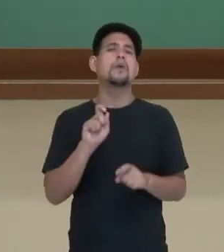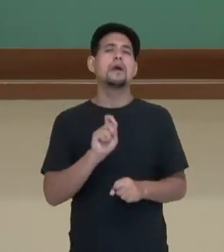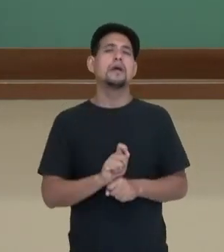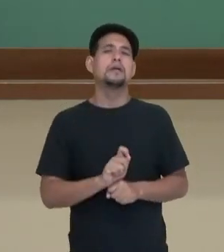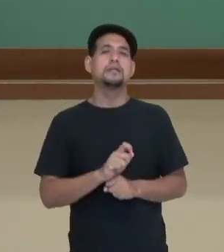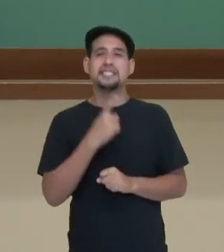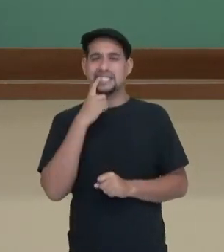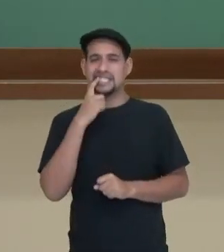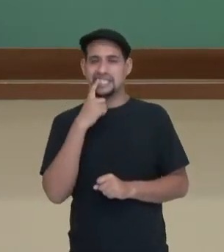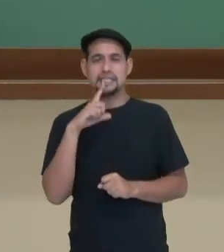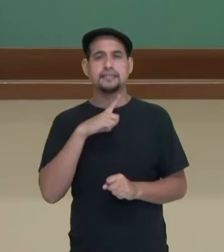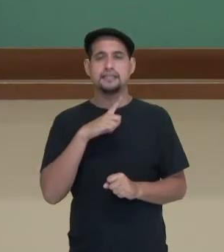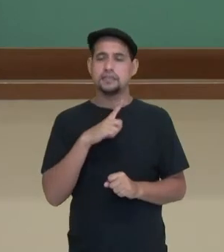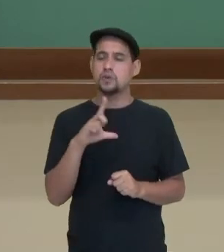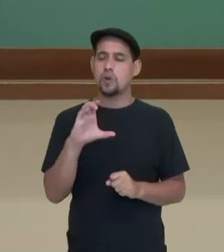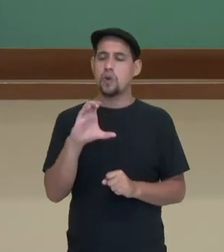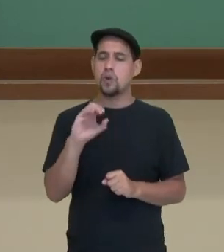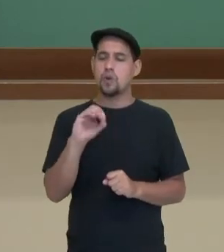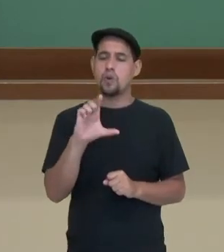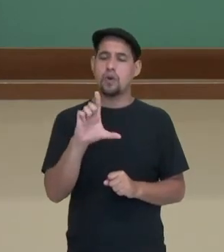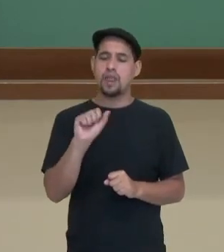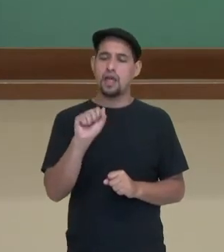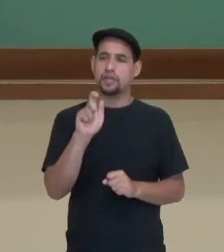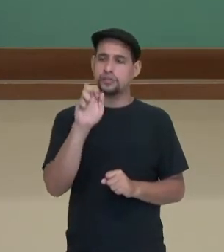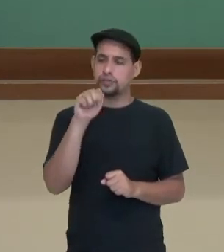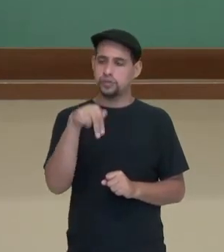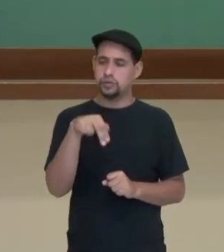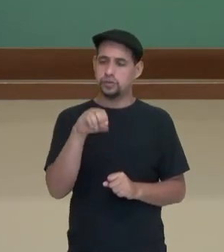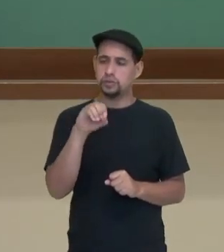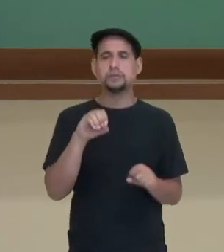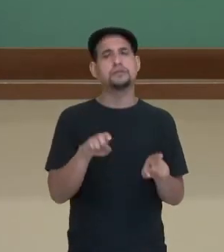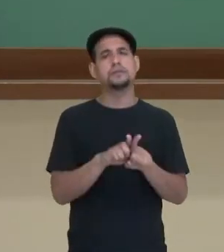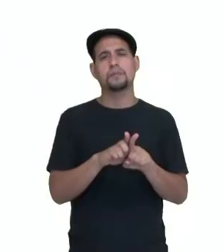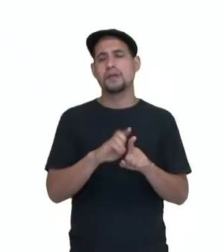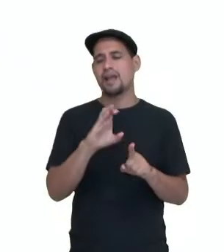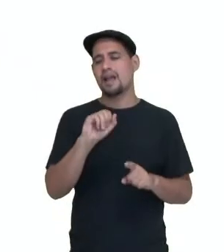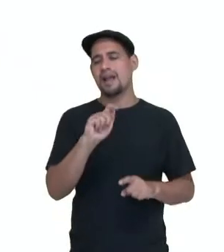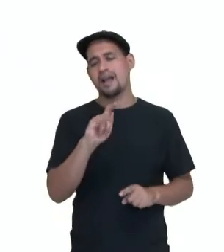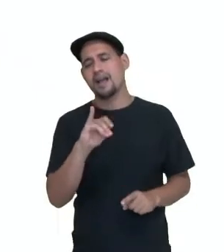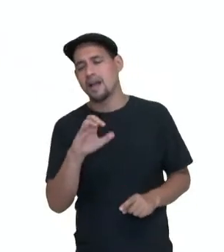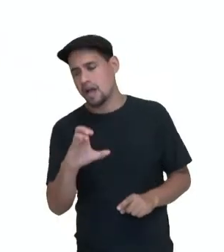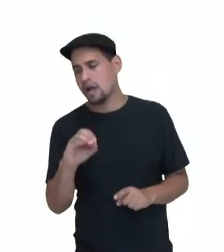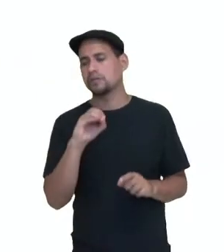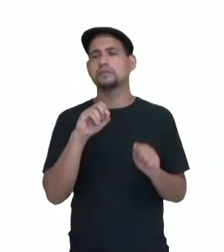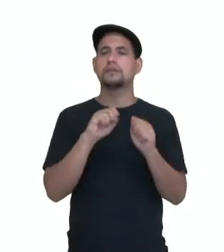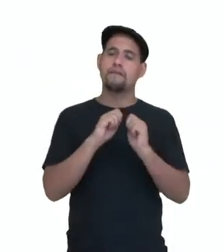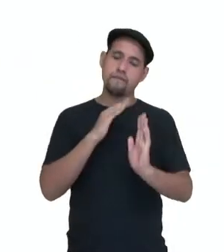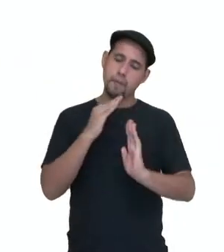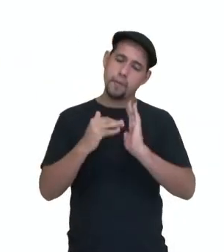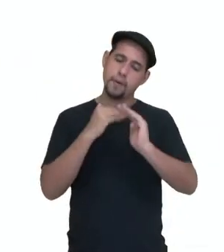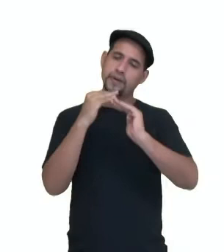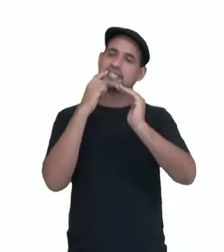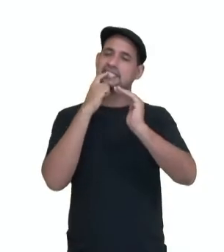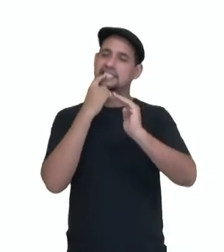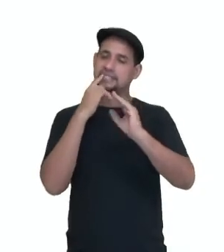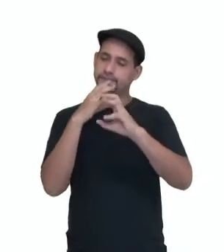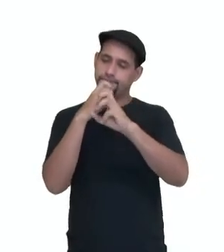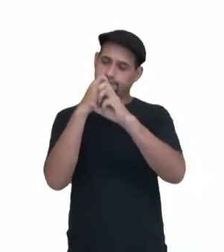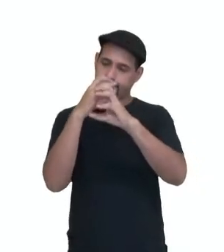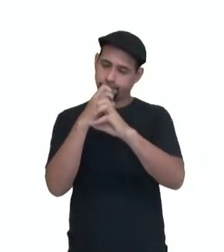formado por fibras colágenas, matriz fosfato de cálcio, né? Que vai fazendo o processo da ossificação.